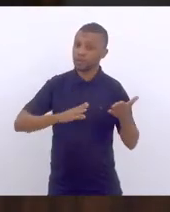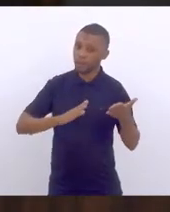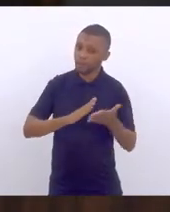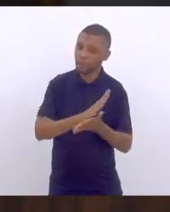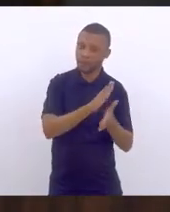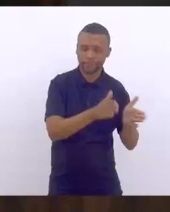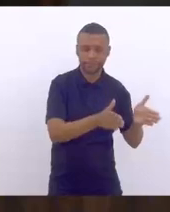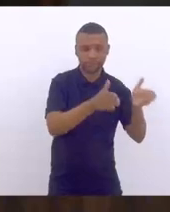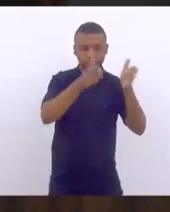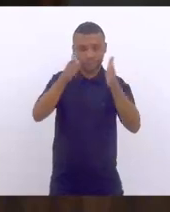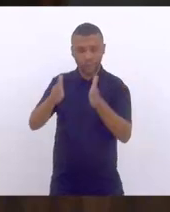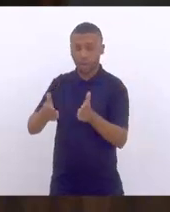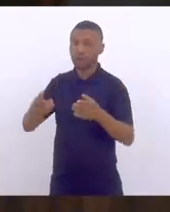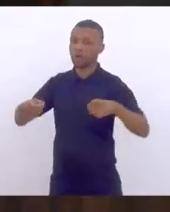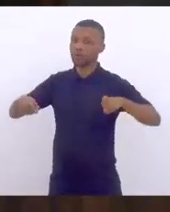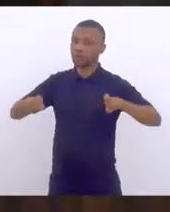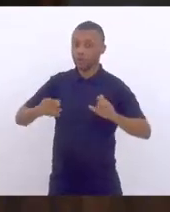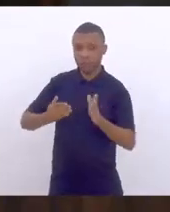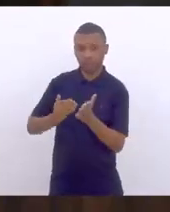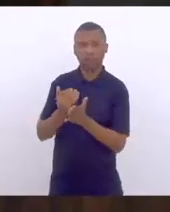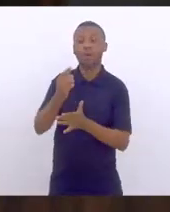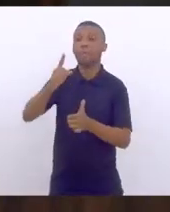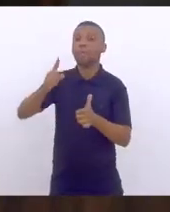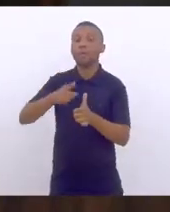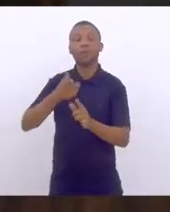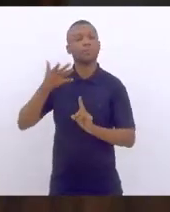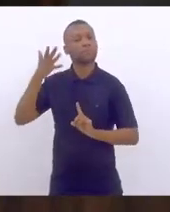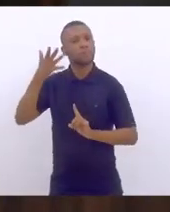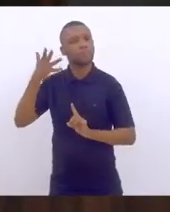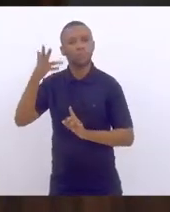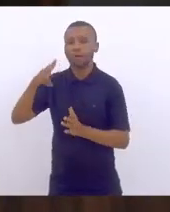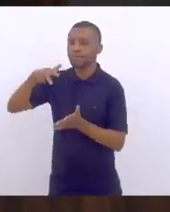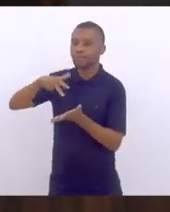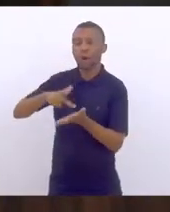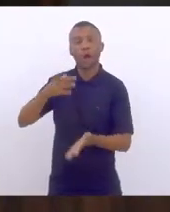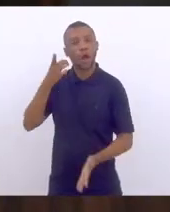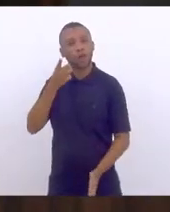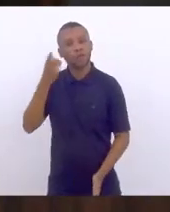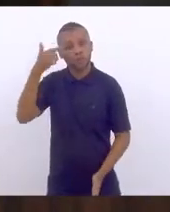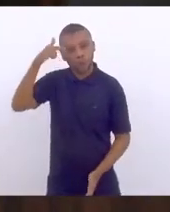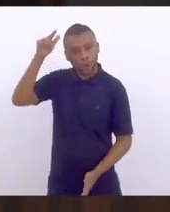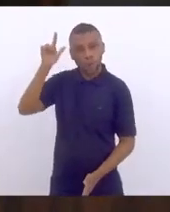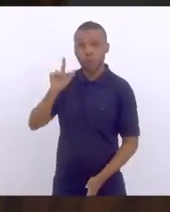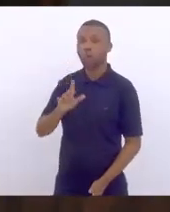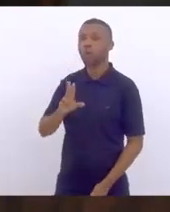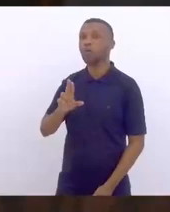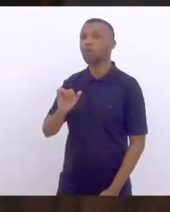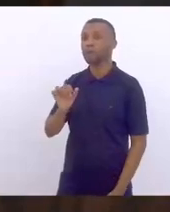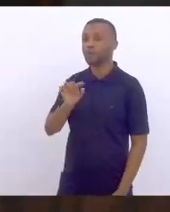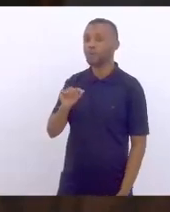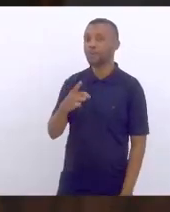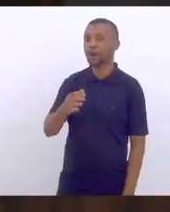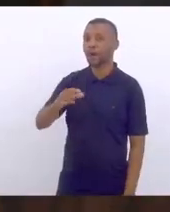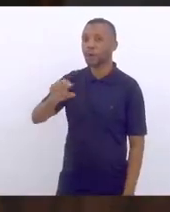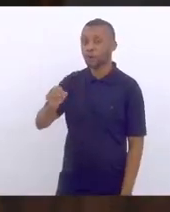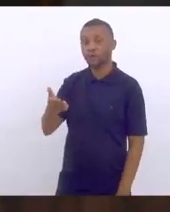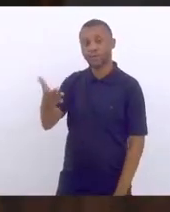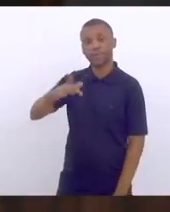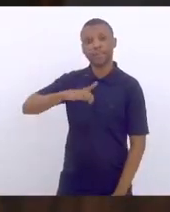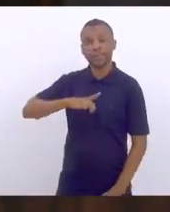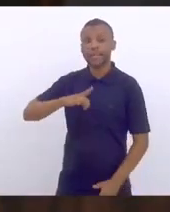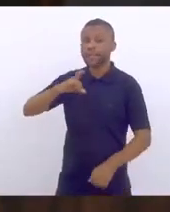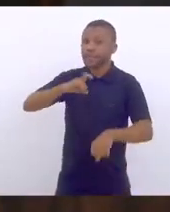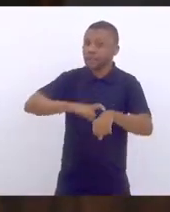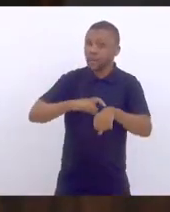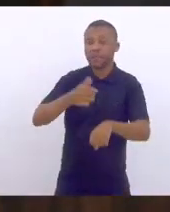passa-se ao expediente inicial. O primeiro orador inscrito é o nobre deputado Luiz Paulo. Vossa Excelência tem 10 minutos para sua